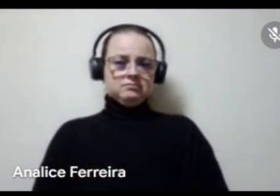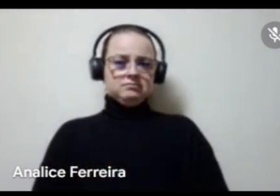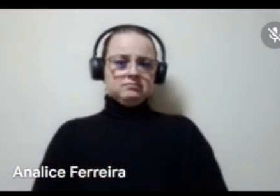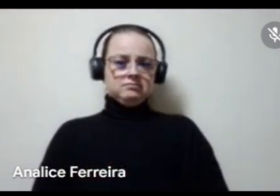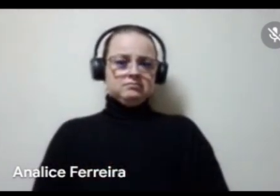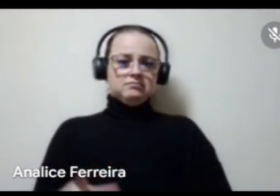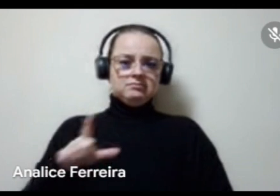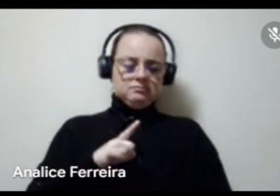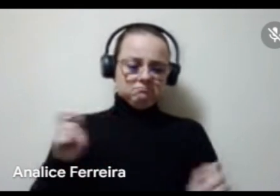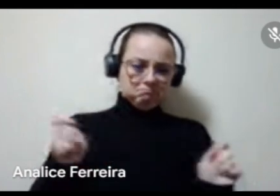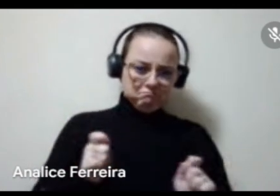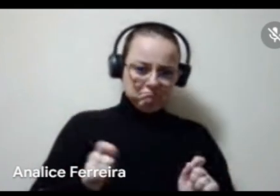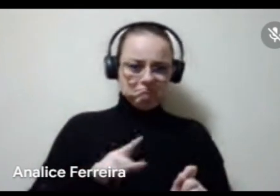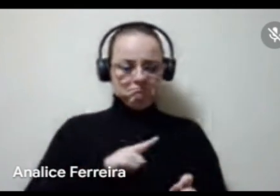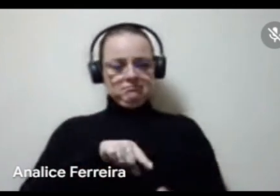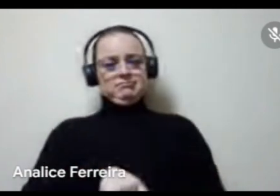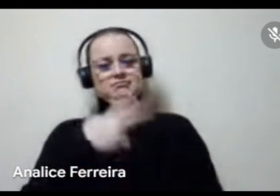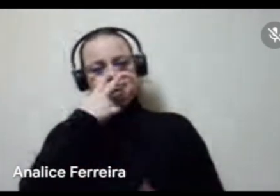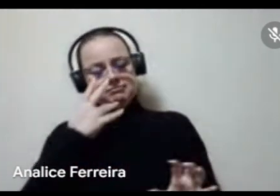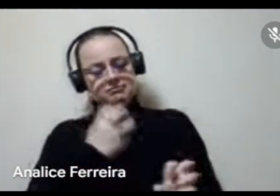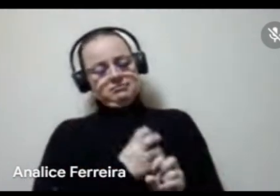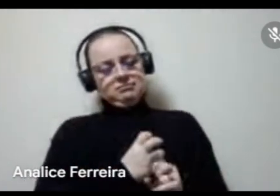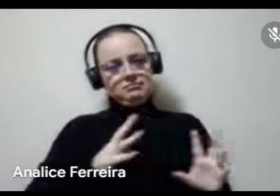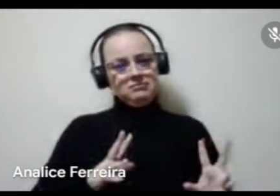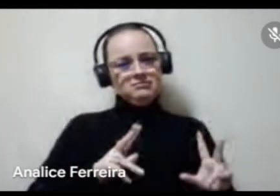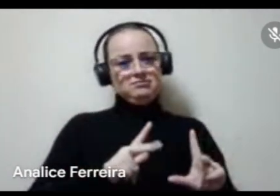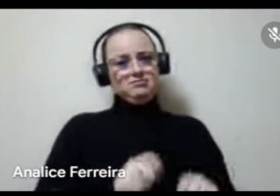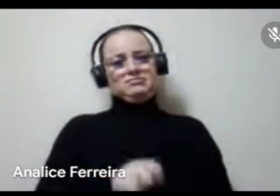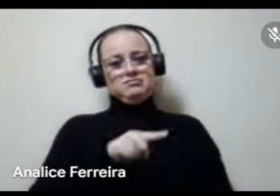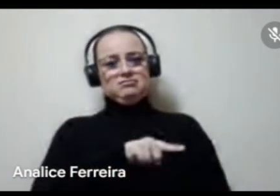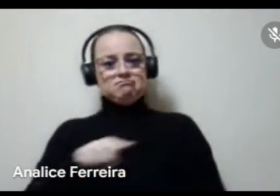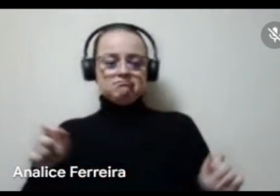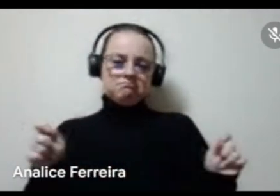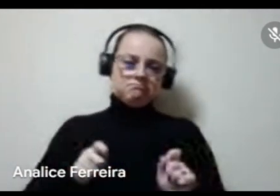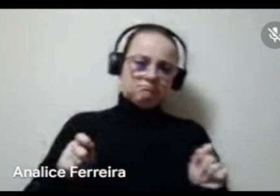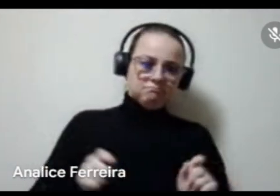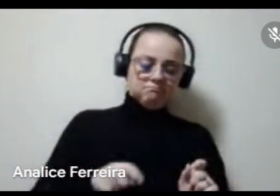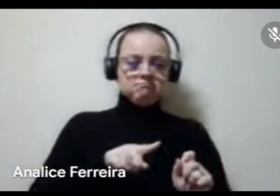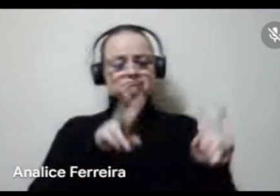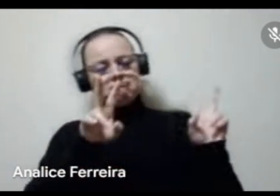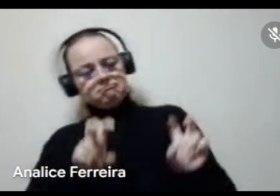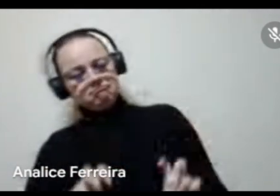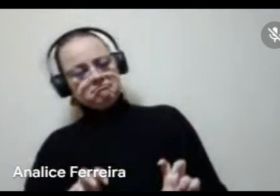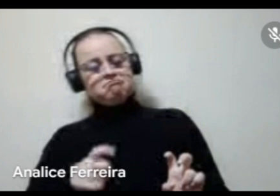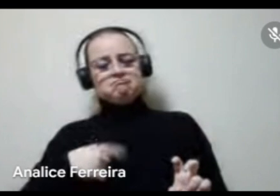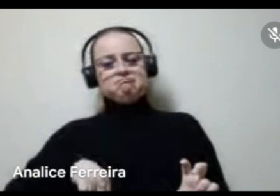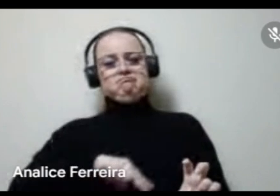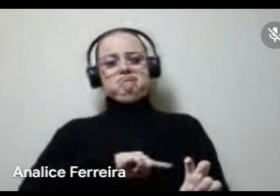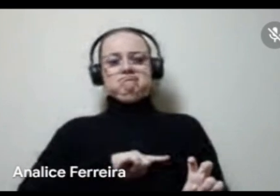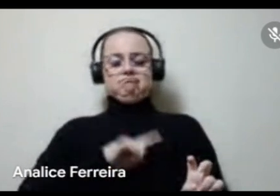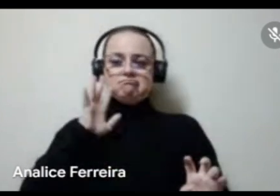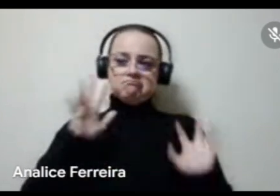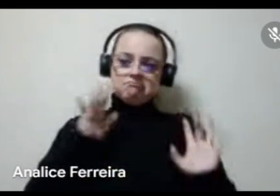possa ter, né, fazer esse levantamento de todas essas possíveis, né, sobre as possibilidades que a gente pretende